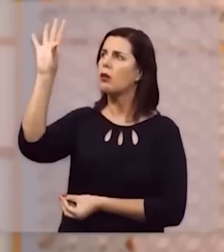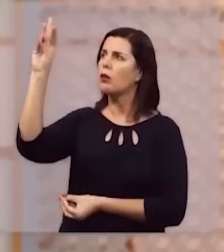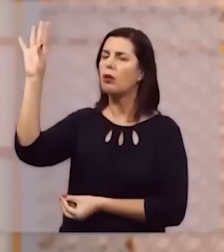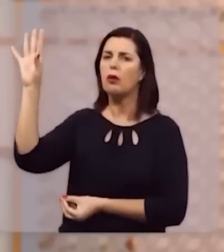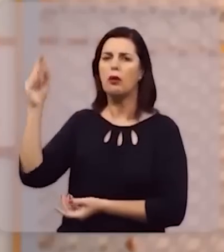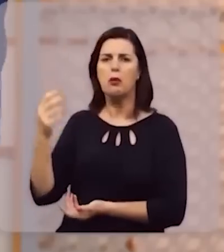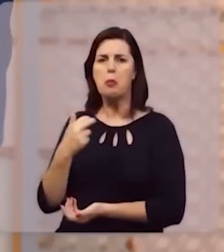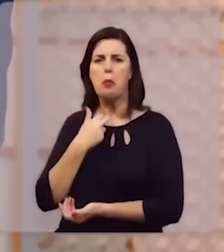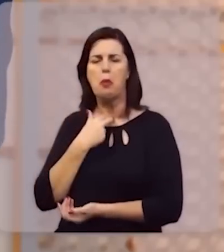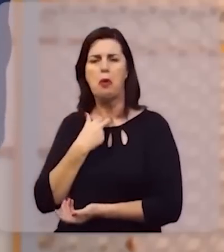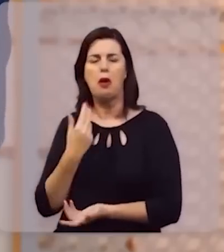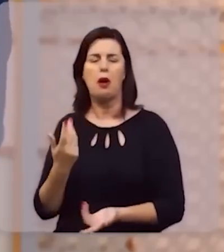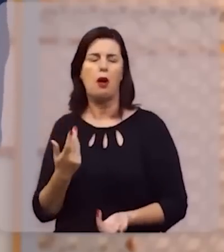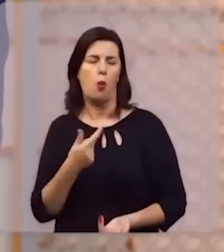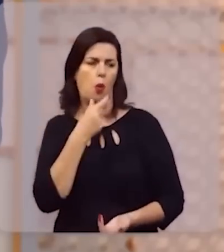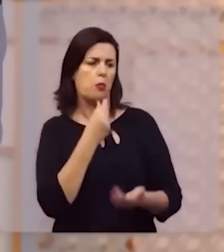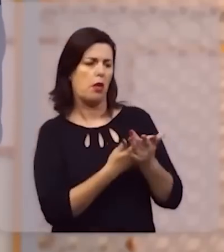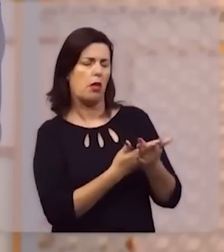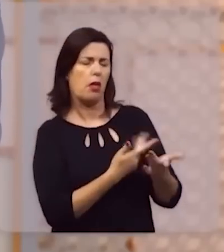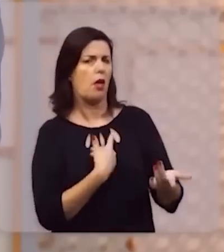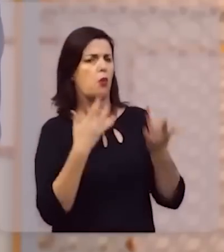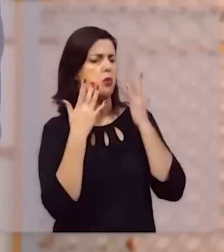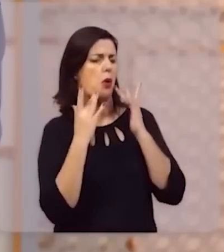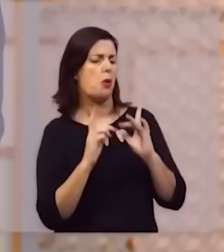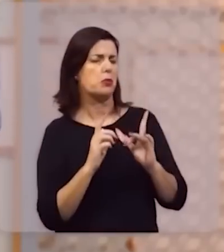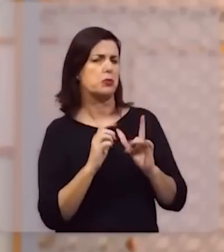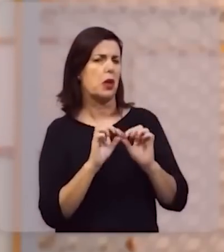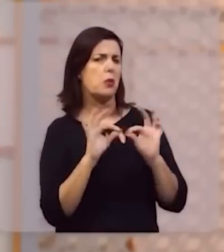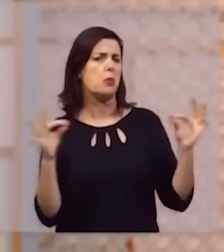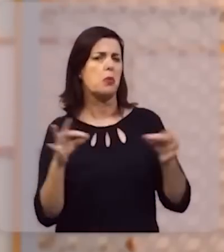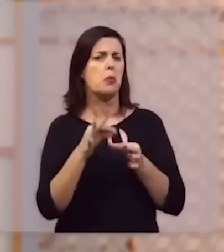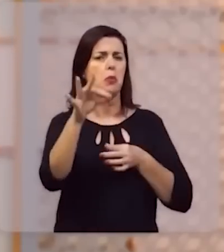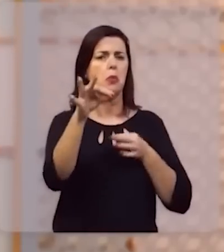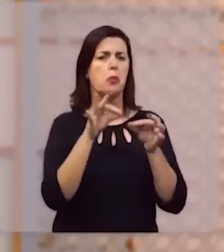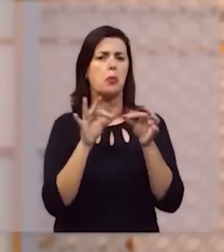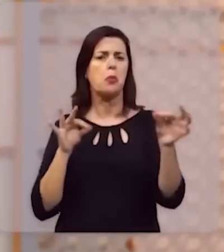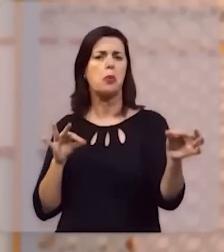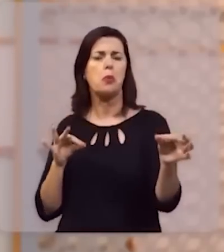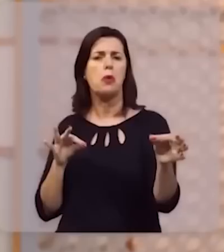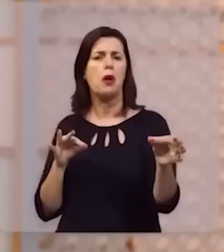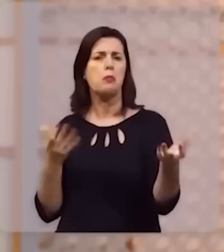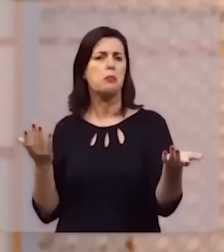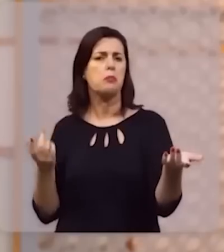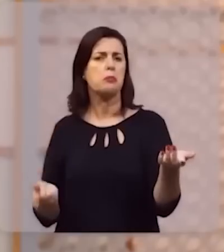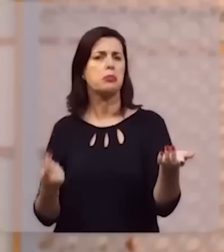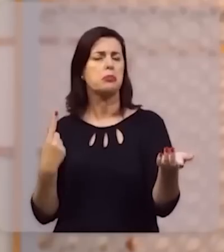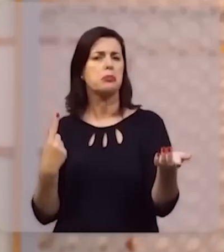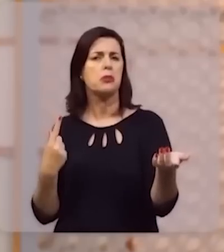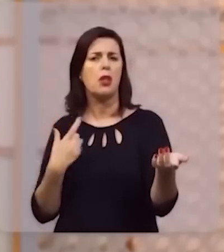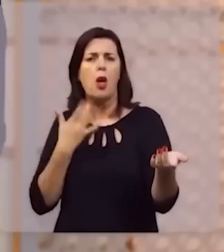E certamente ele dirá a você, bom, eu não sei exatamente qual o tamanho do universo. Isso é uma matéria em aberto.